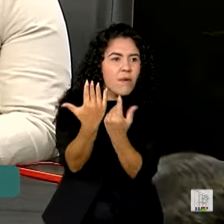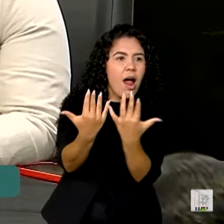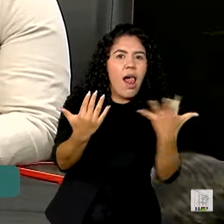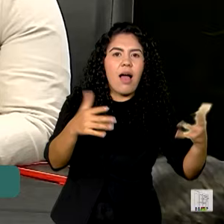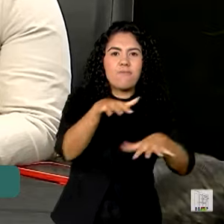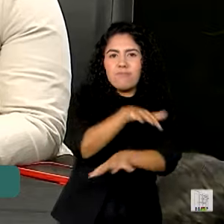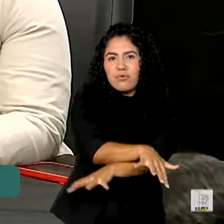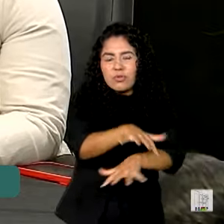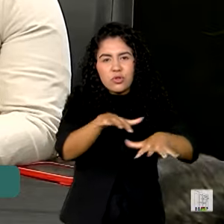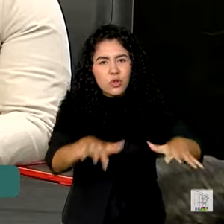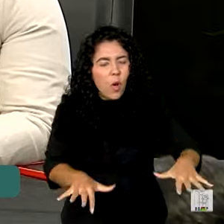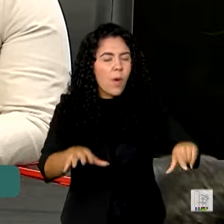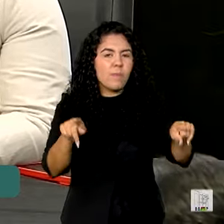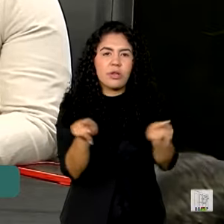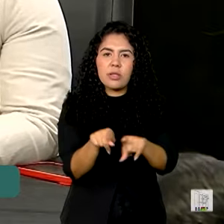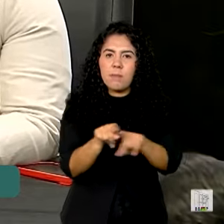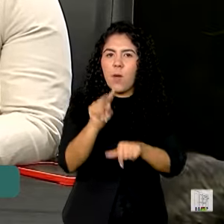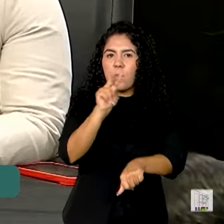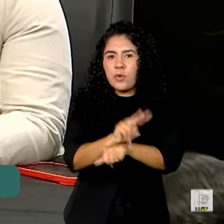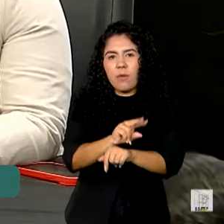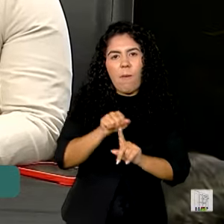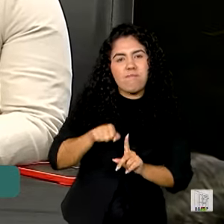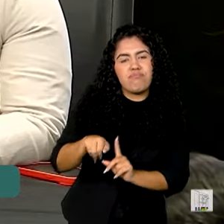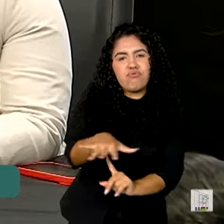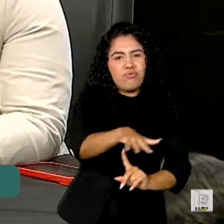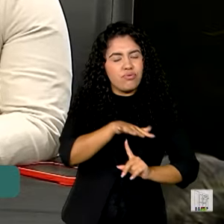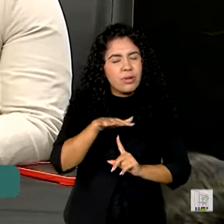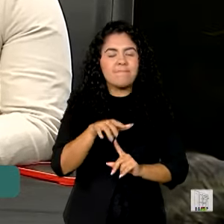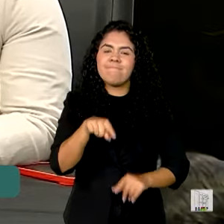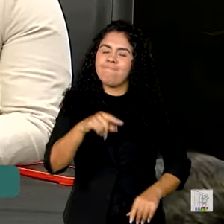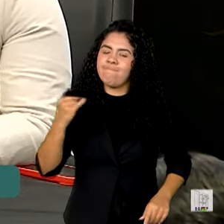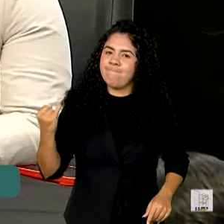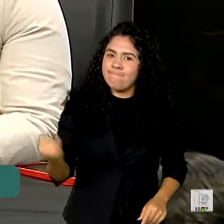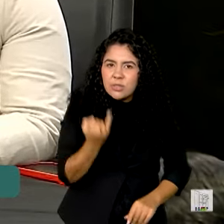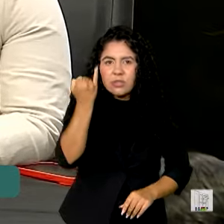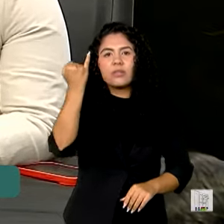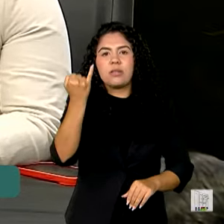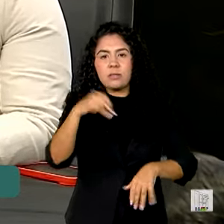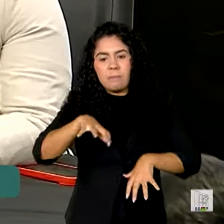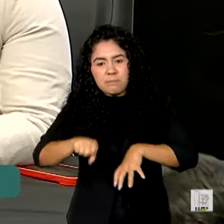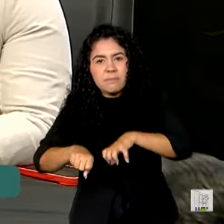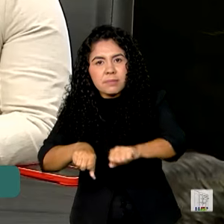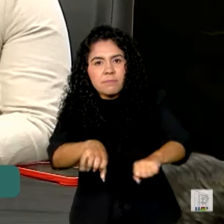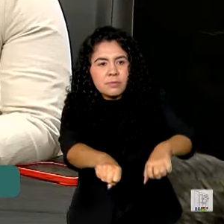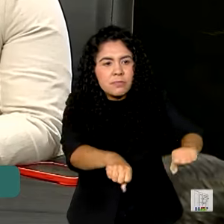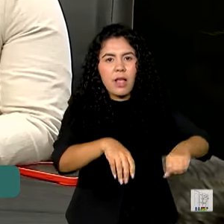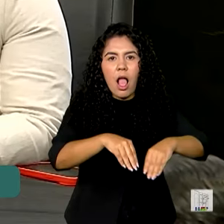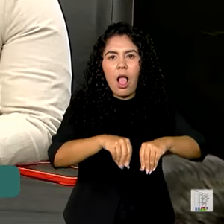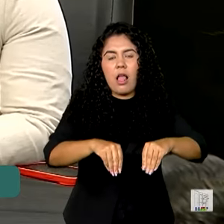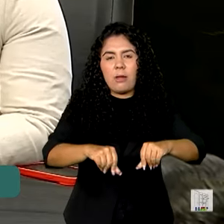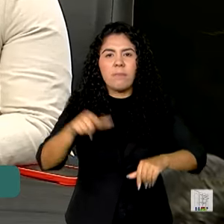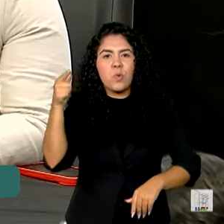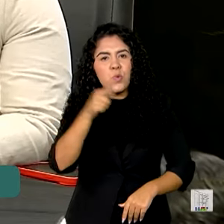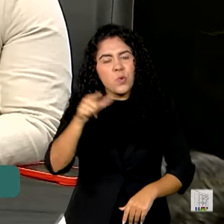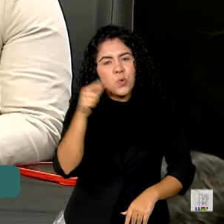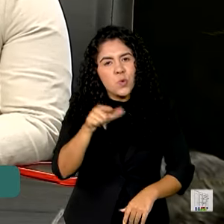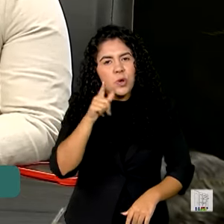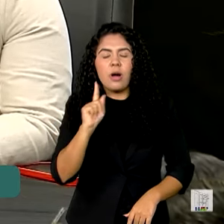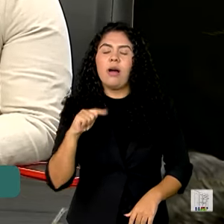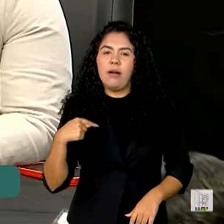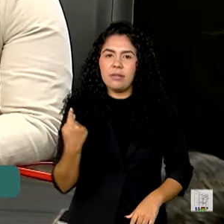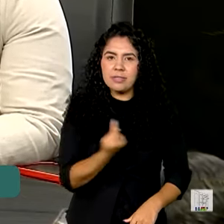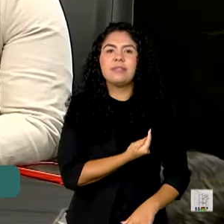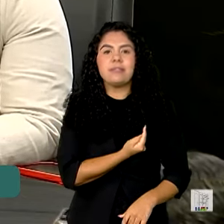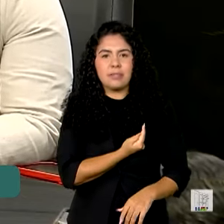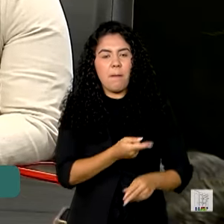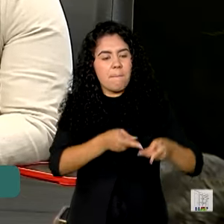biomas, os protetores do nosso meio ambiente. E é muito importante que essas demarcações também aconteçam para que a gente consiga